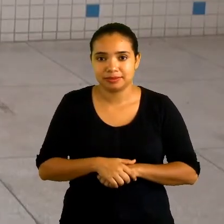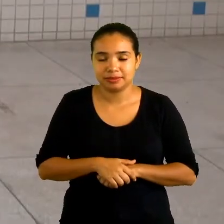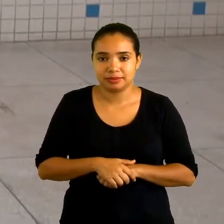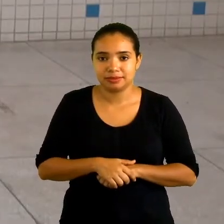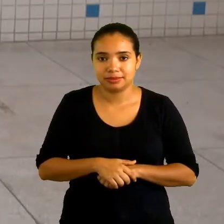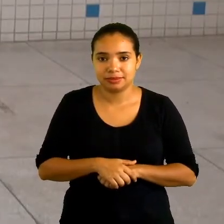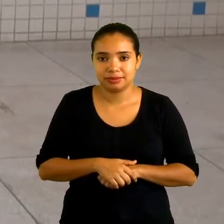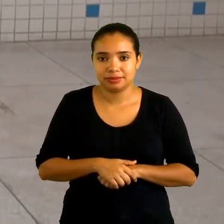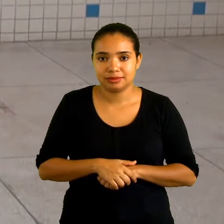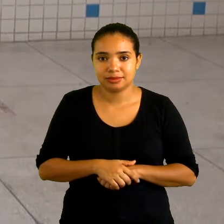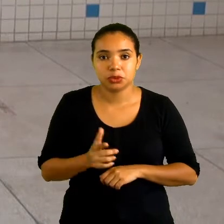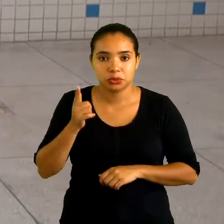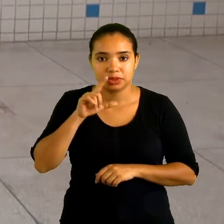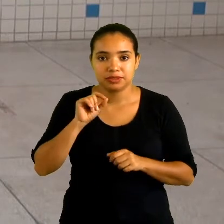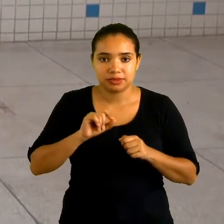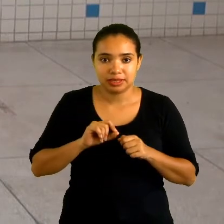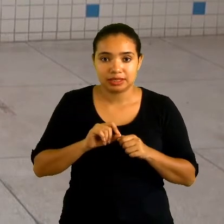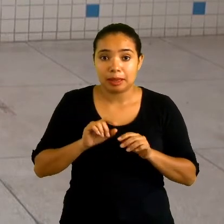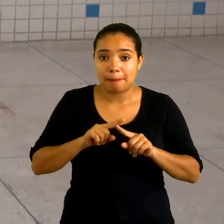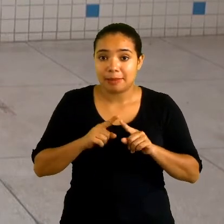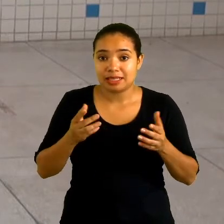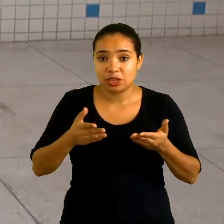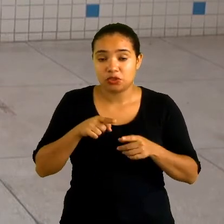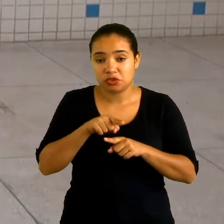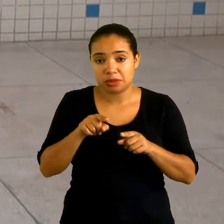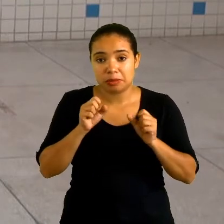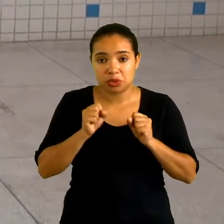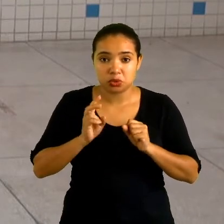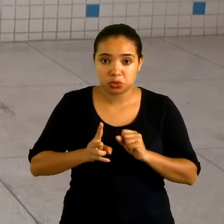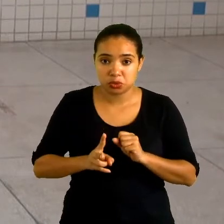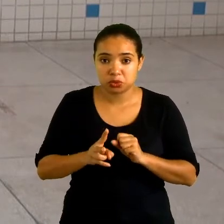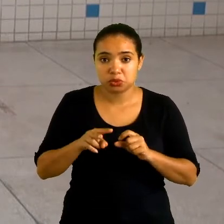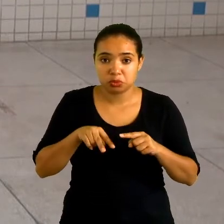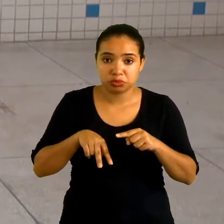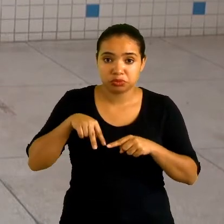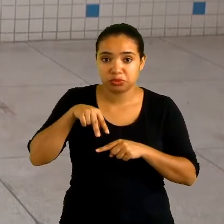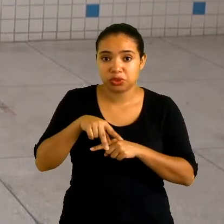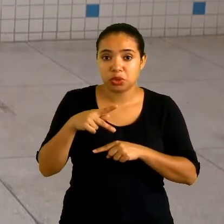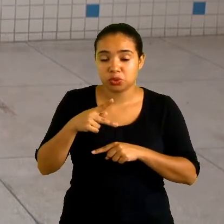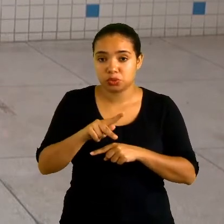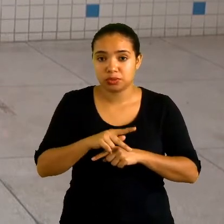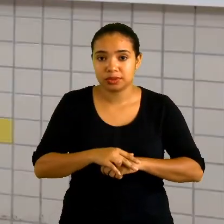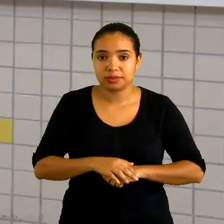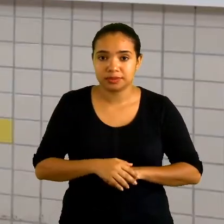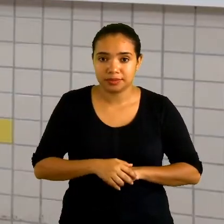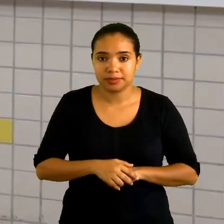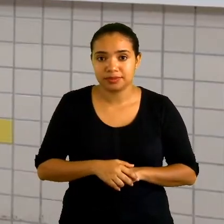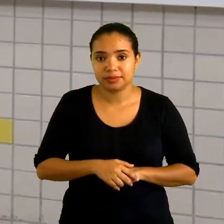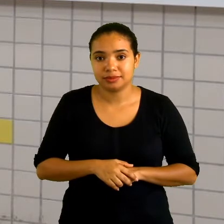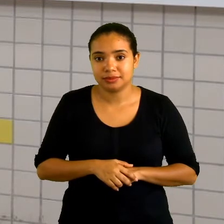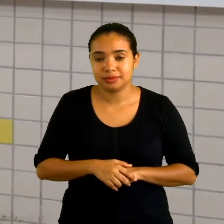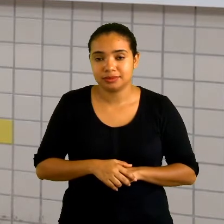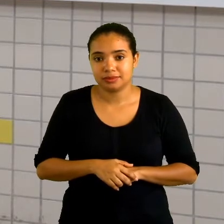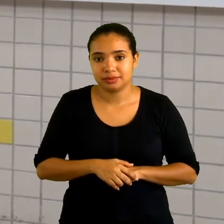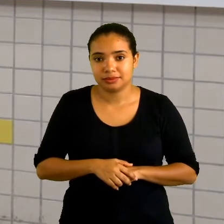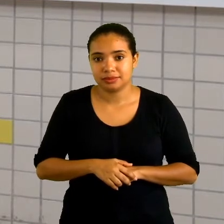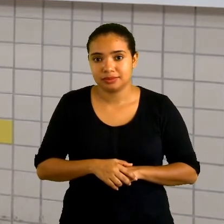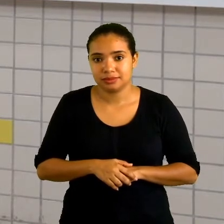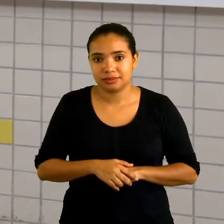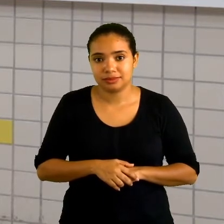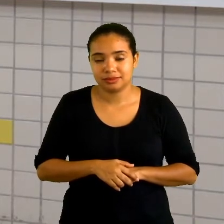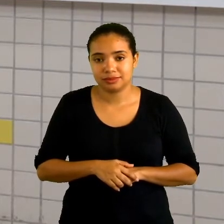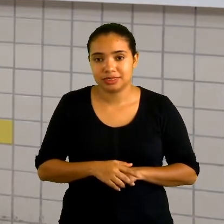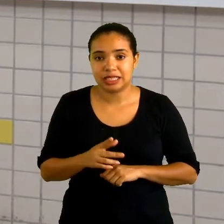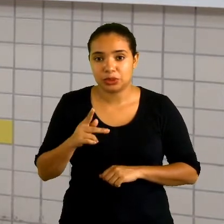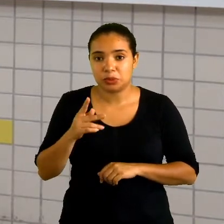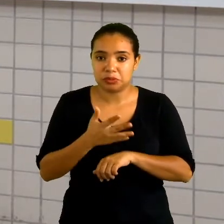eu consegui realizar, hein? Mas agora você pode continuar aí aumentando a sua altura da